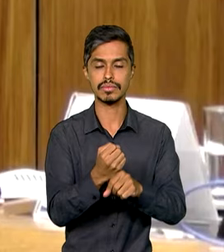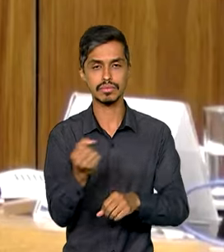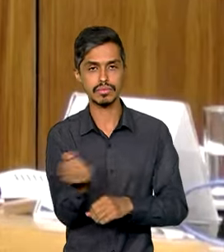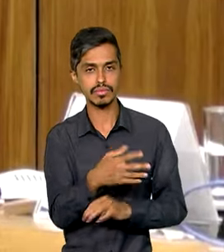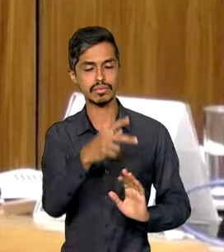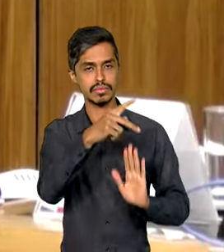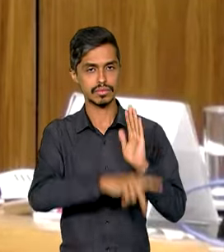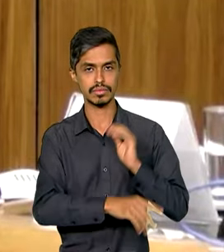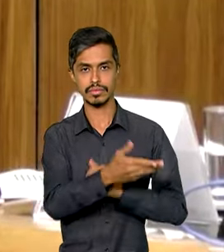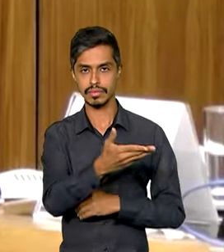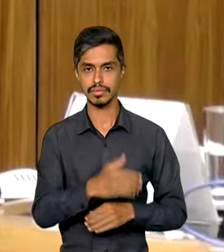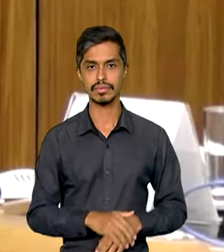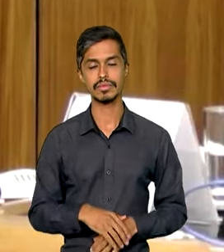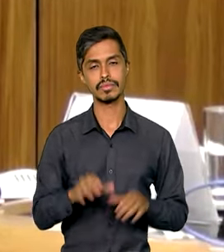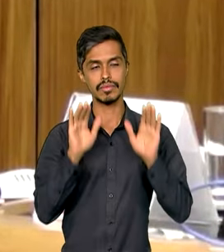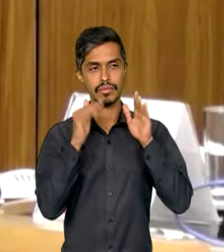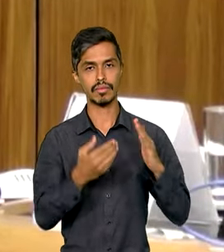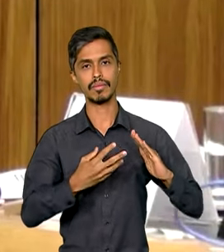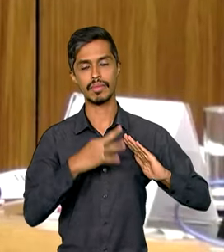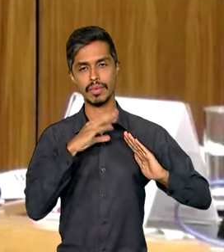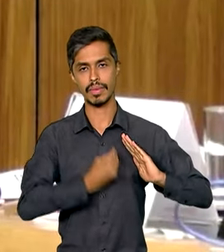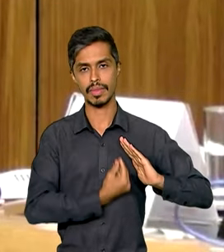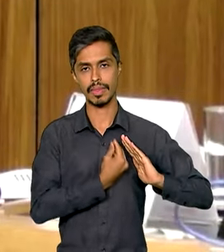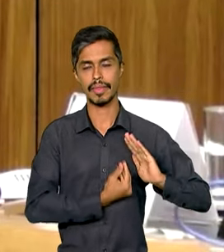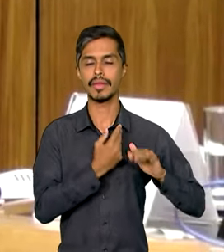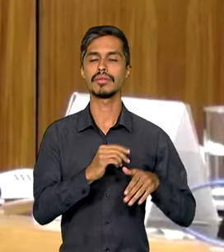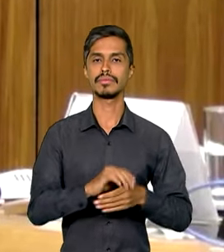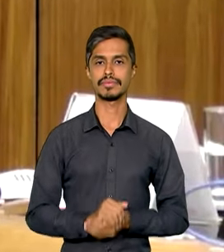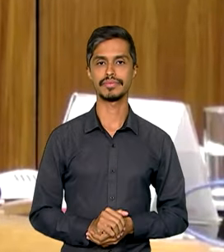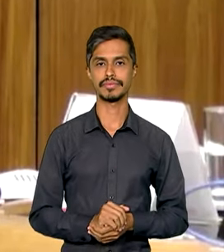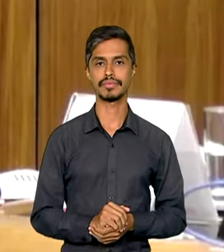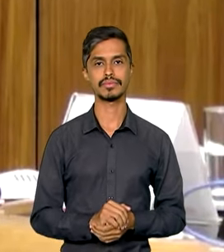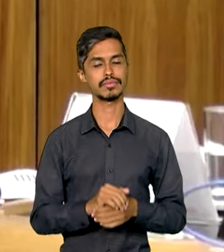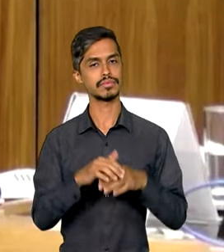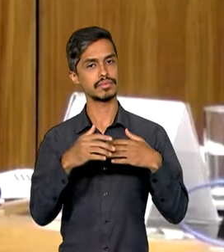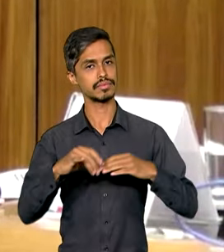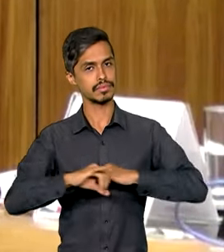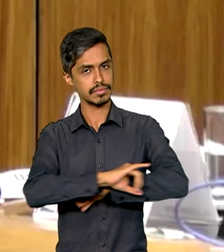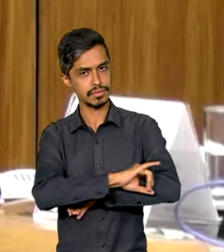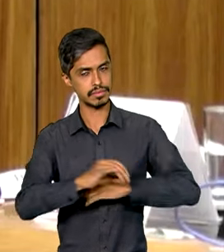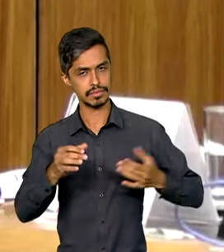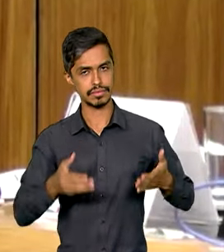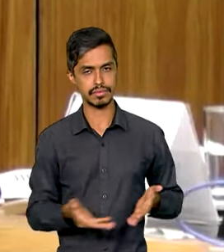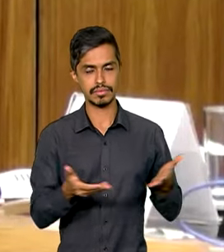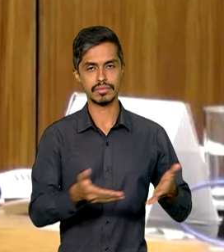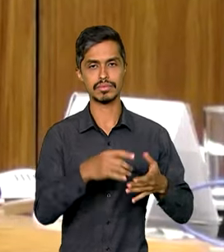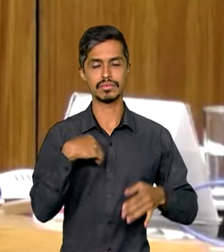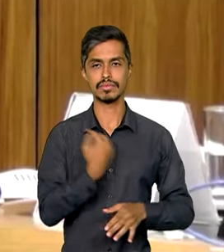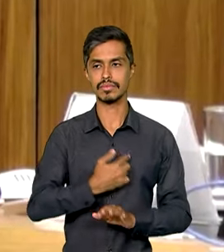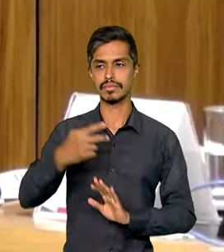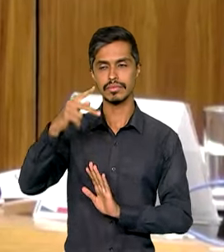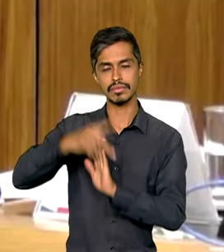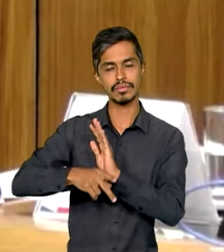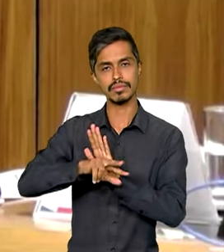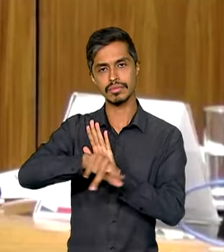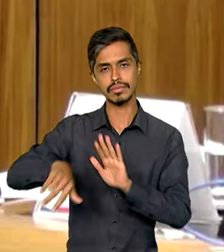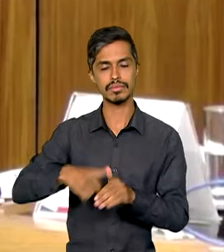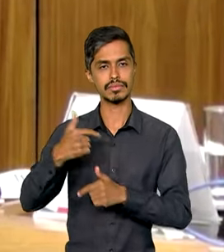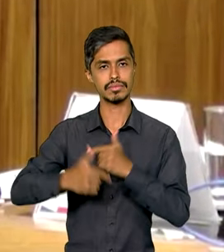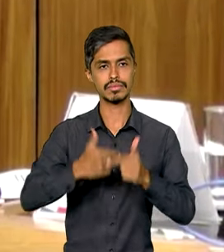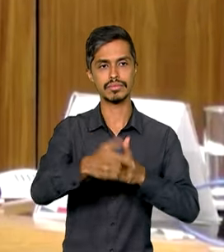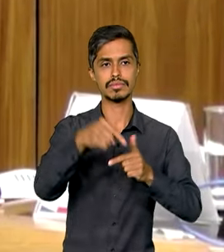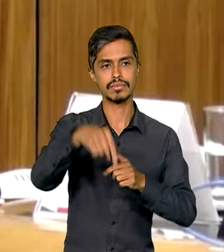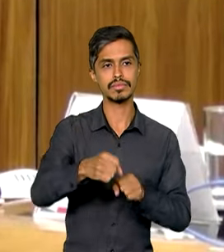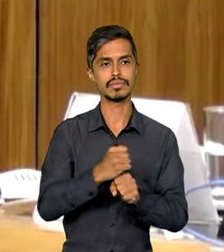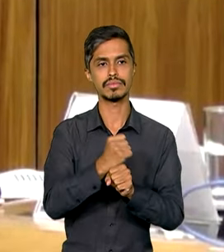projetos, particularmente Minha Casa Minha Vida, obra de infraestrutura, os vários projetos que nós estamos colocando de pé, que trabalhamos este